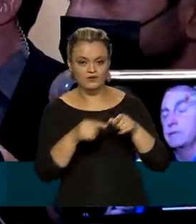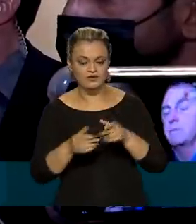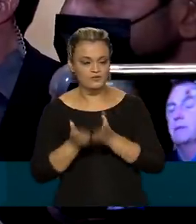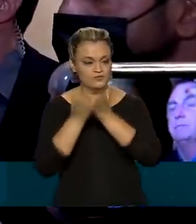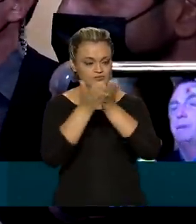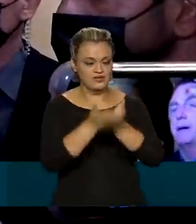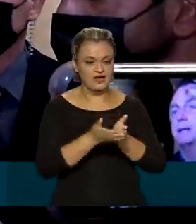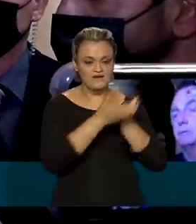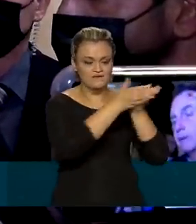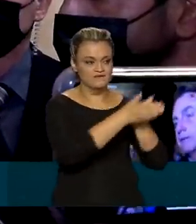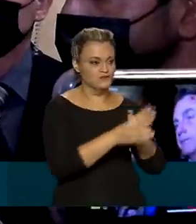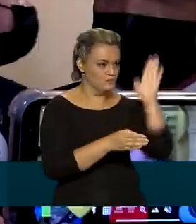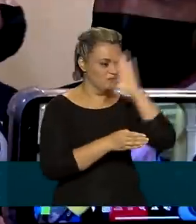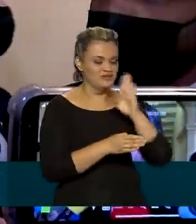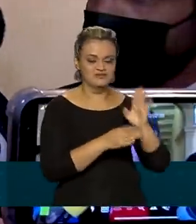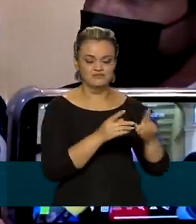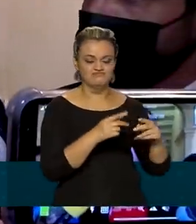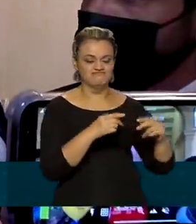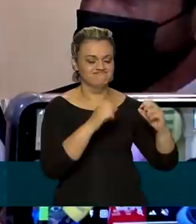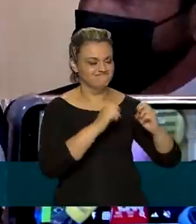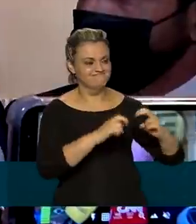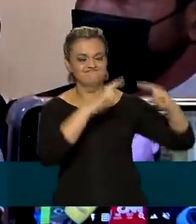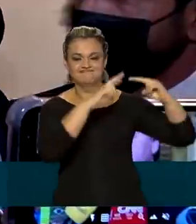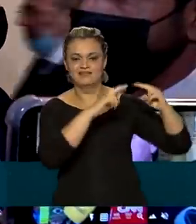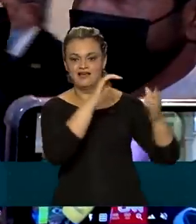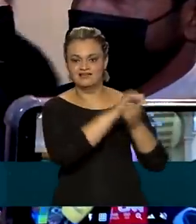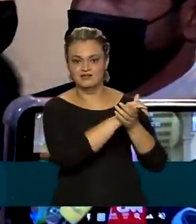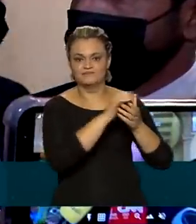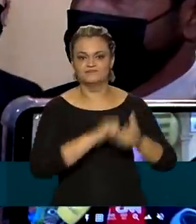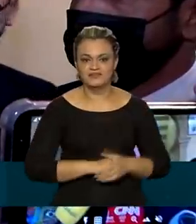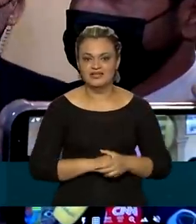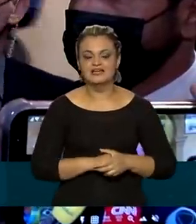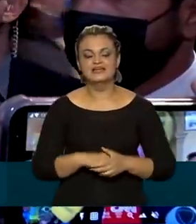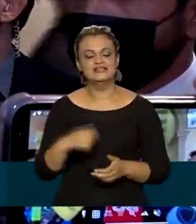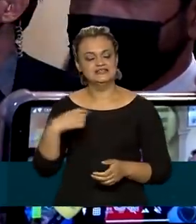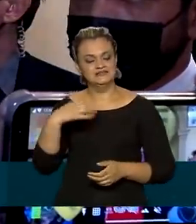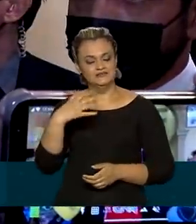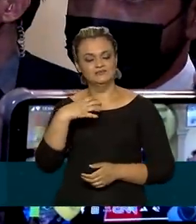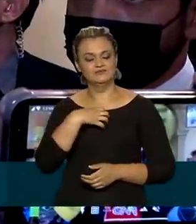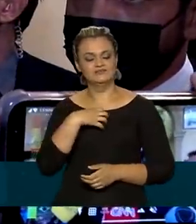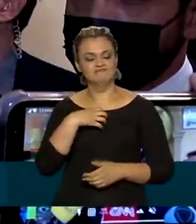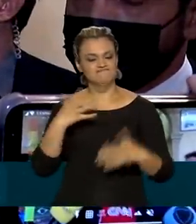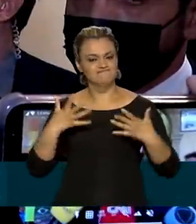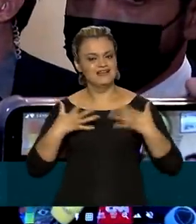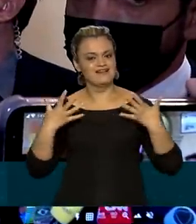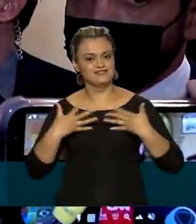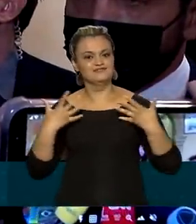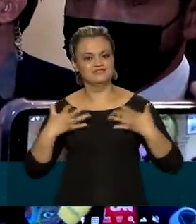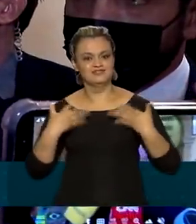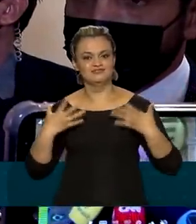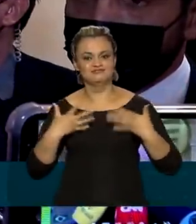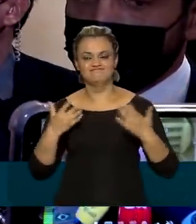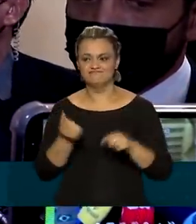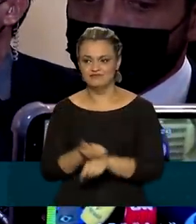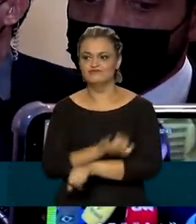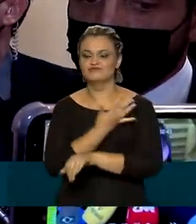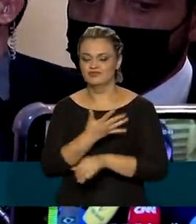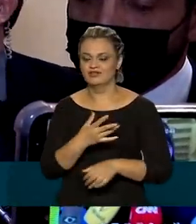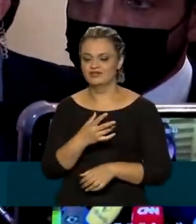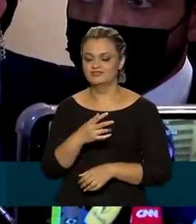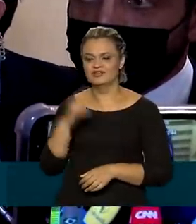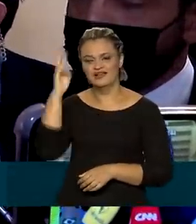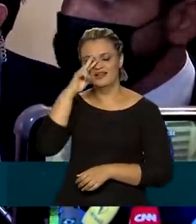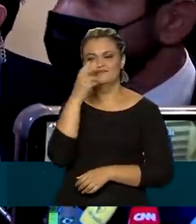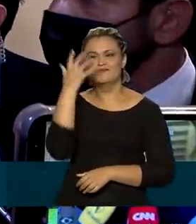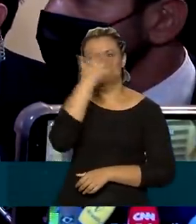no navio para o Brasil. Então, para mim, está sendo muito gratificante. É emocionante até, né? Certas canções que